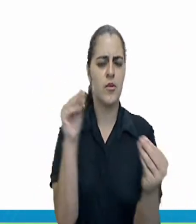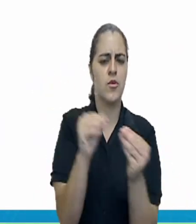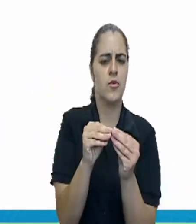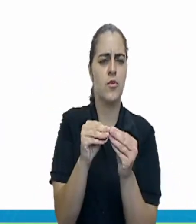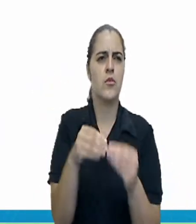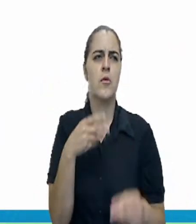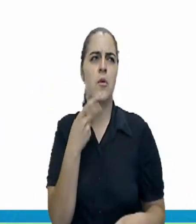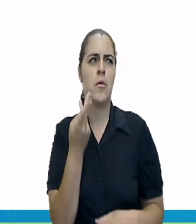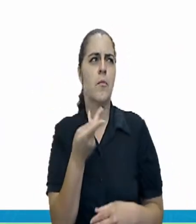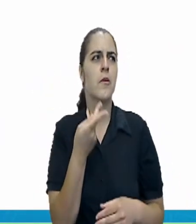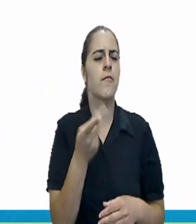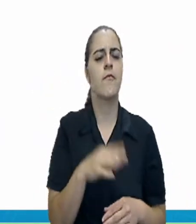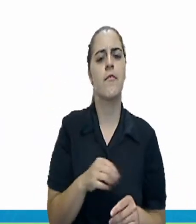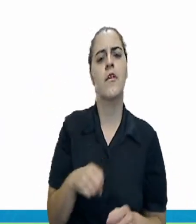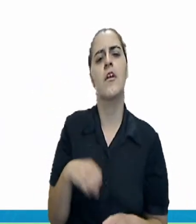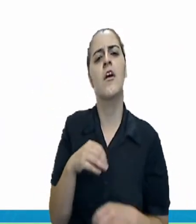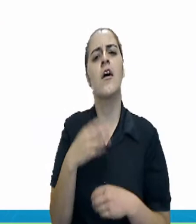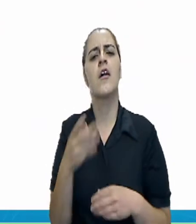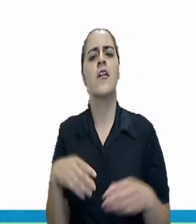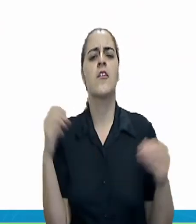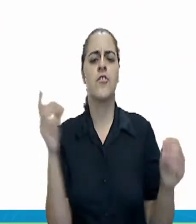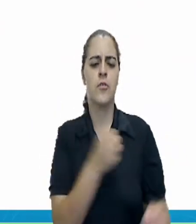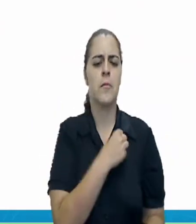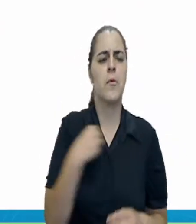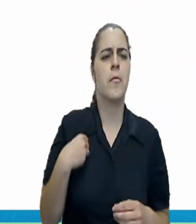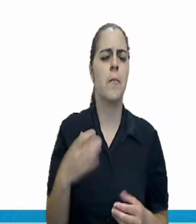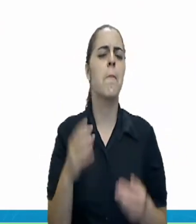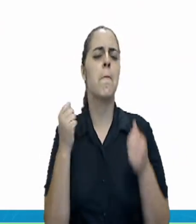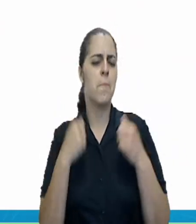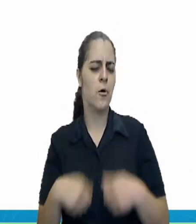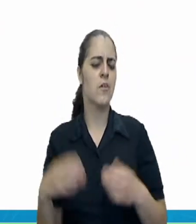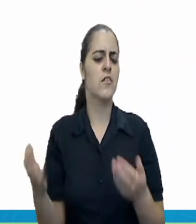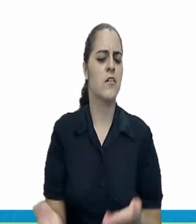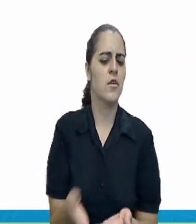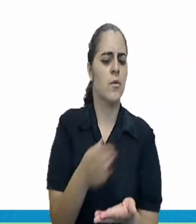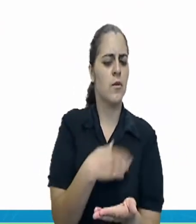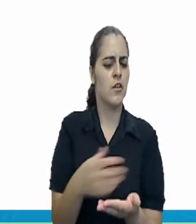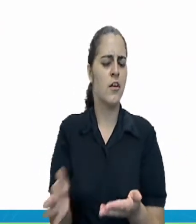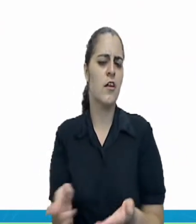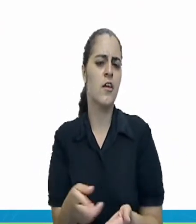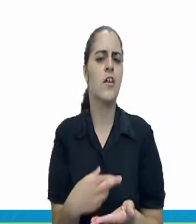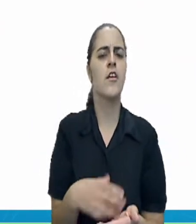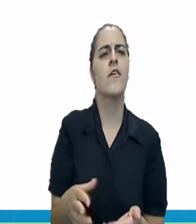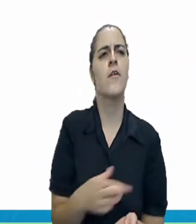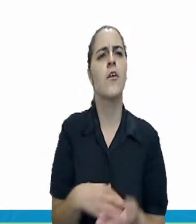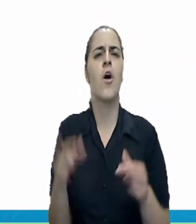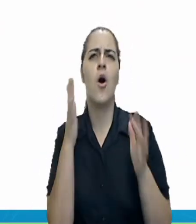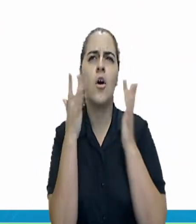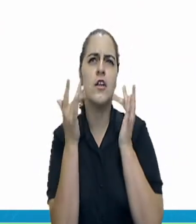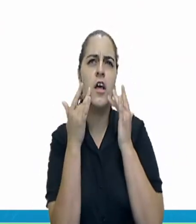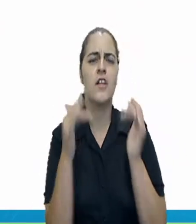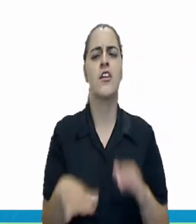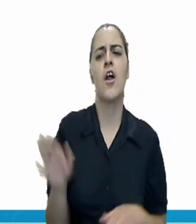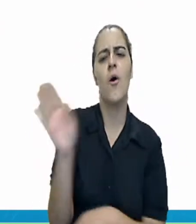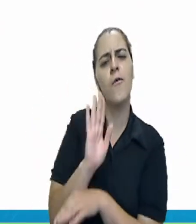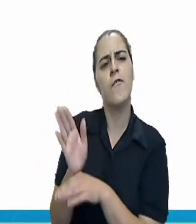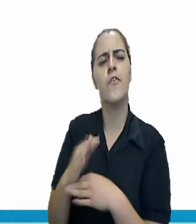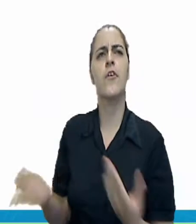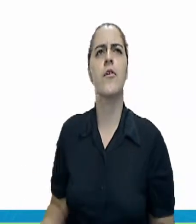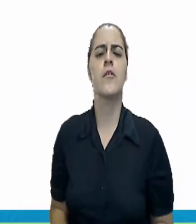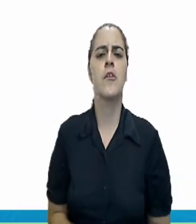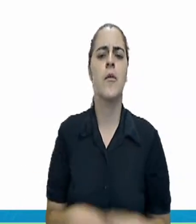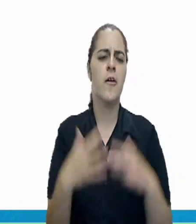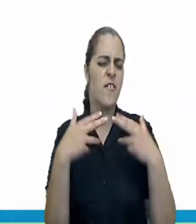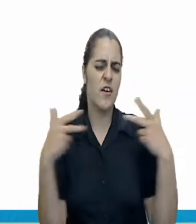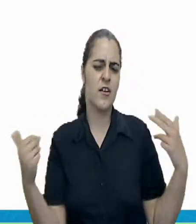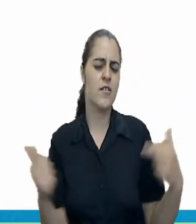comentário sobre uma obra que pode ser um livro, um filme, uma peça teatral ou qualquer outro